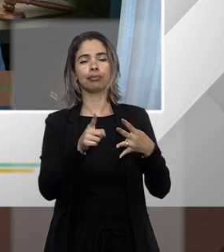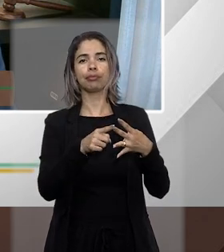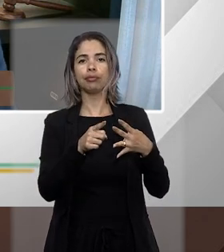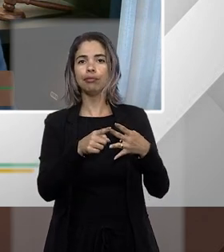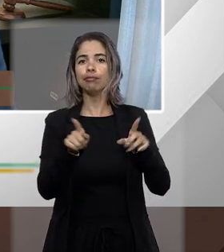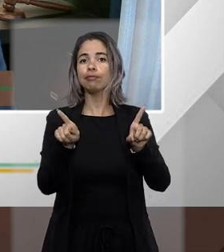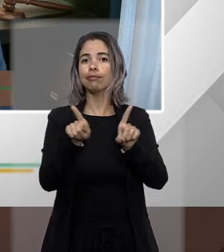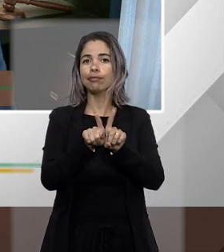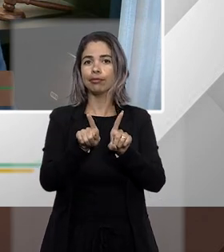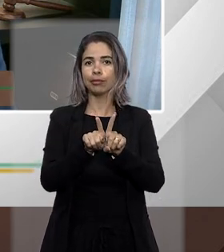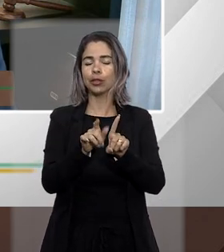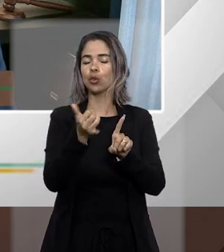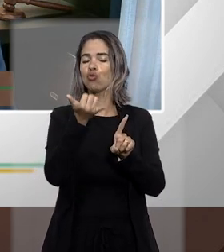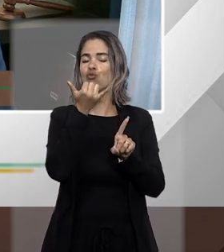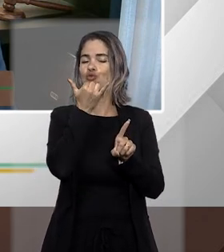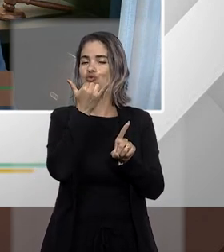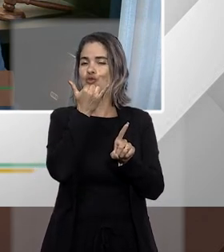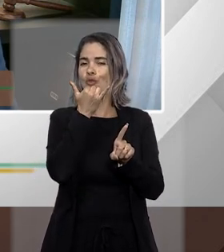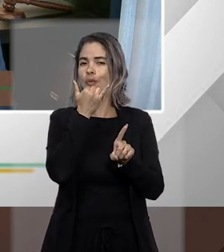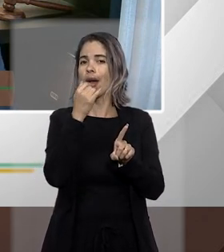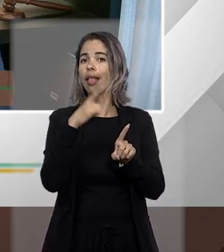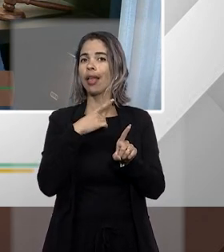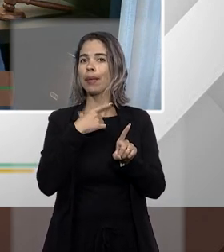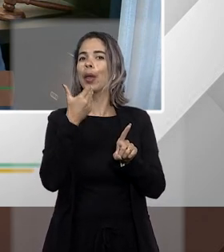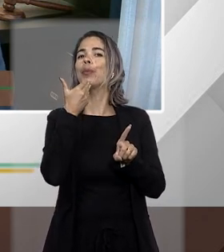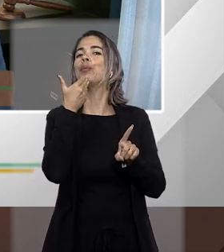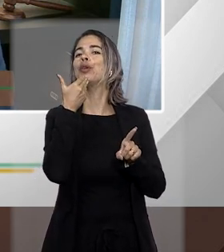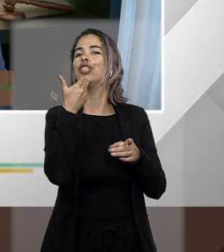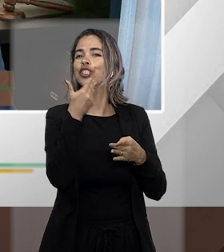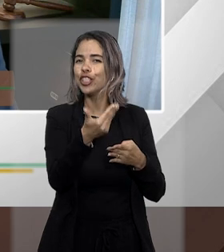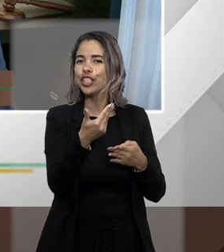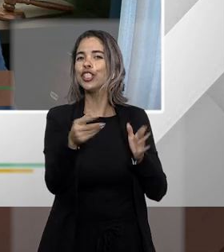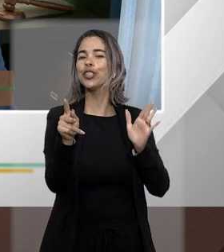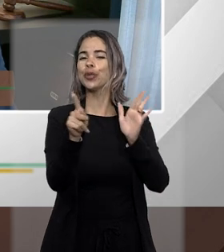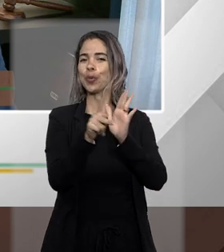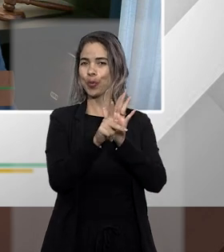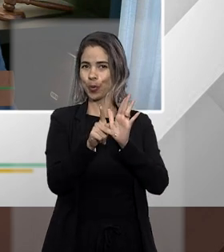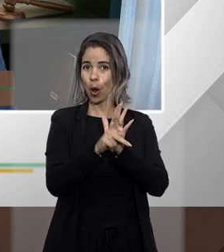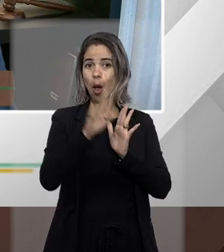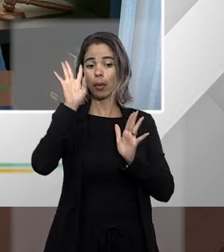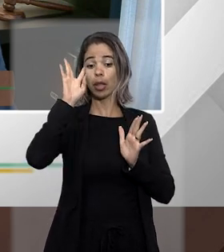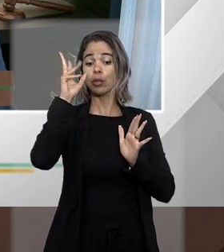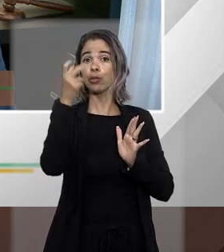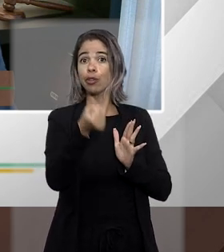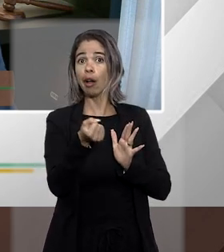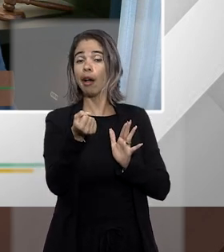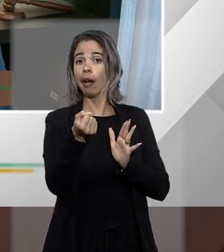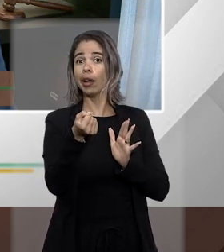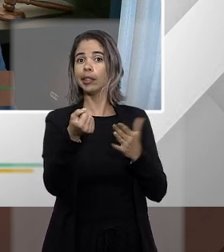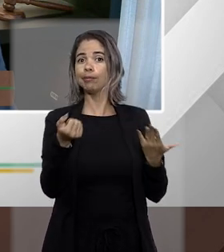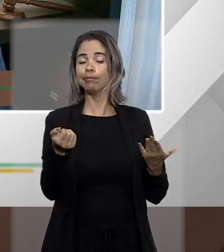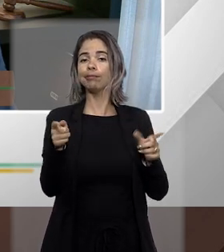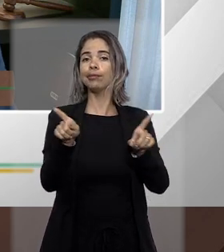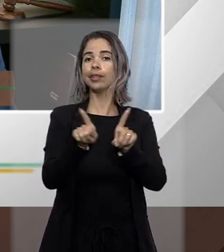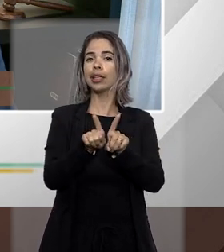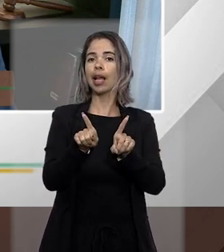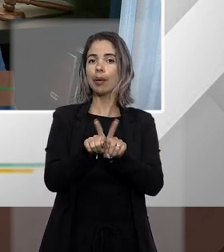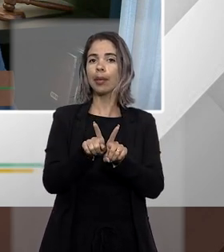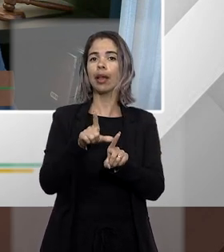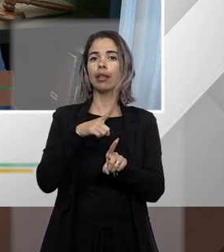apelação da sentença da decisão de mérito e também cabe recurso ordinário